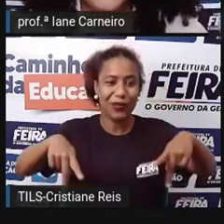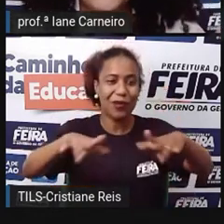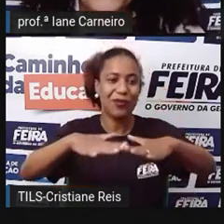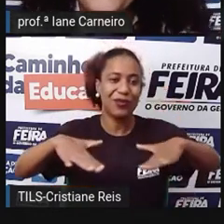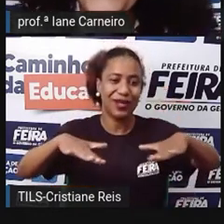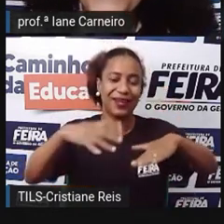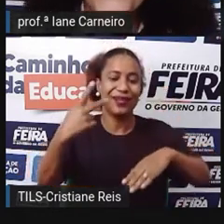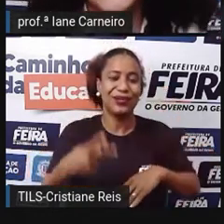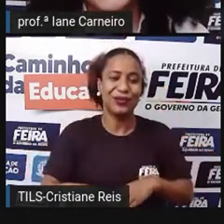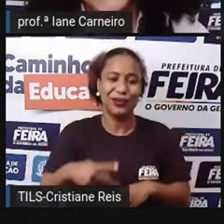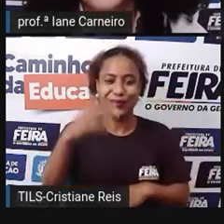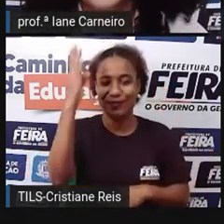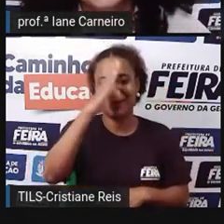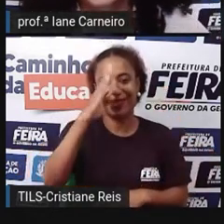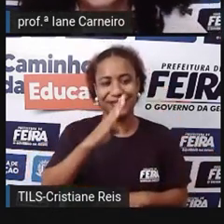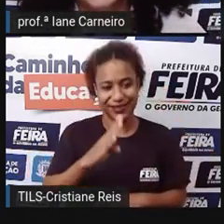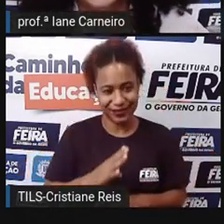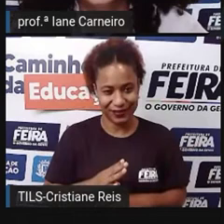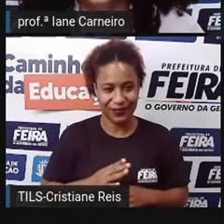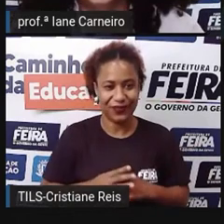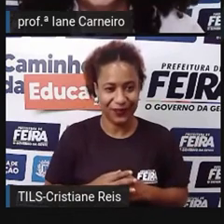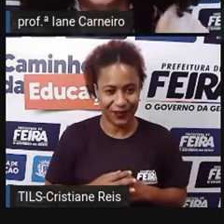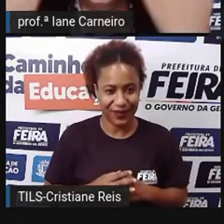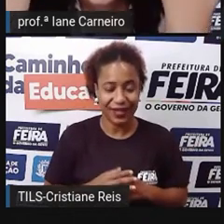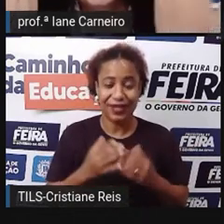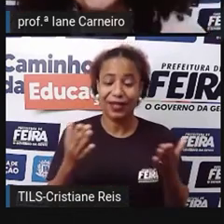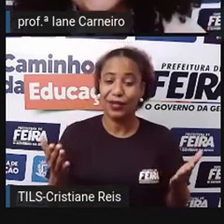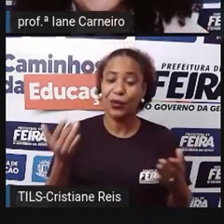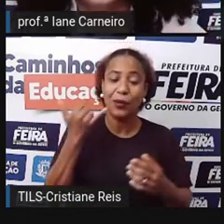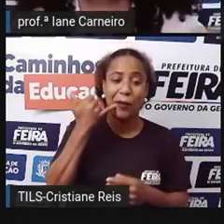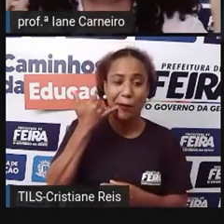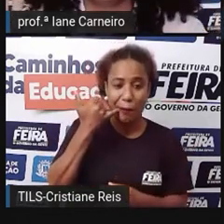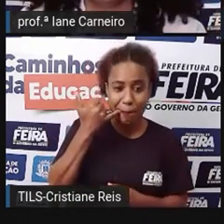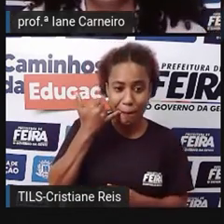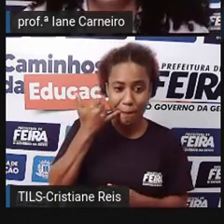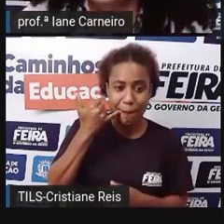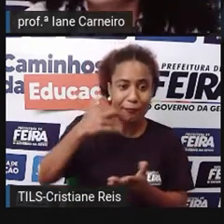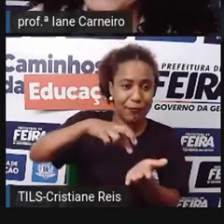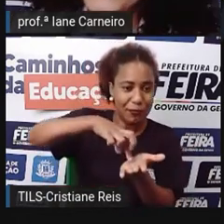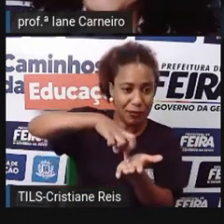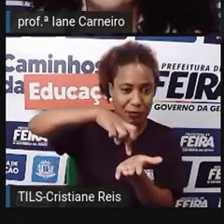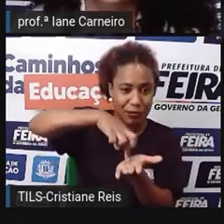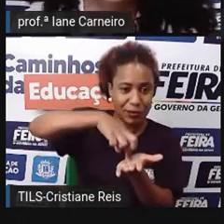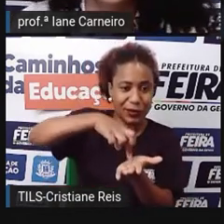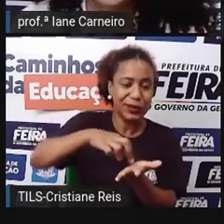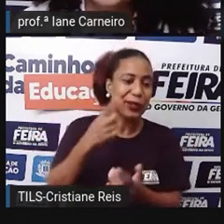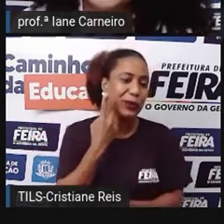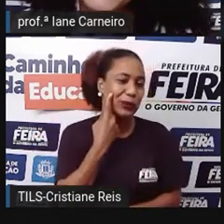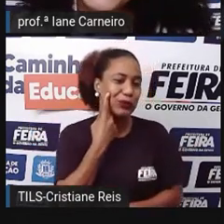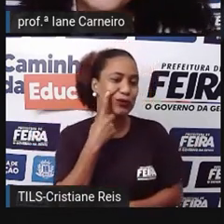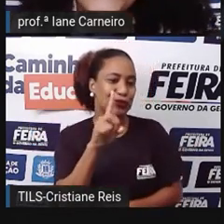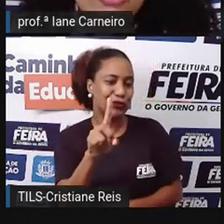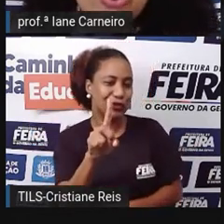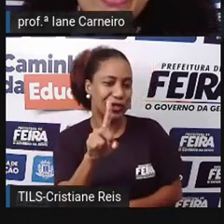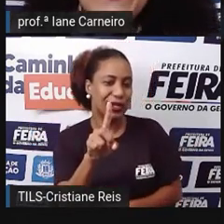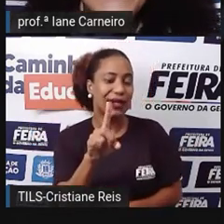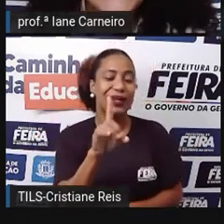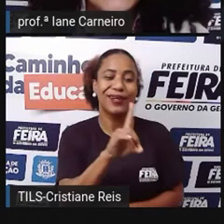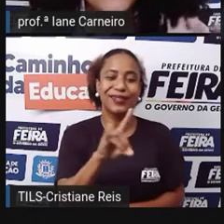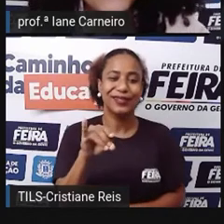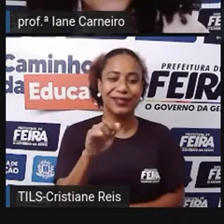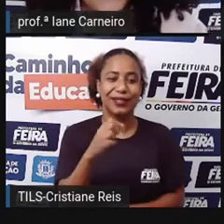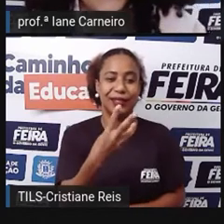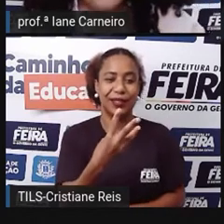valorizar o nosso folclore e aí o Saci, ele ganhou um dia, né? O dia do Saci, que é o dia 31 de outubro.